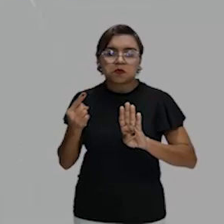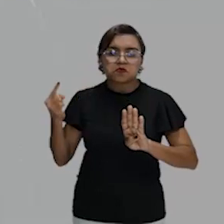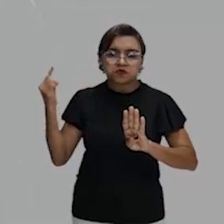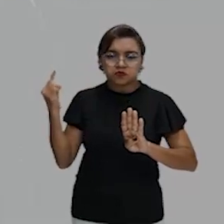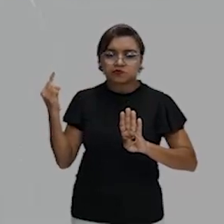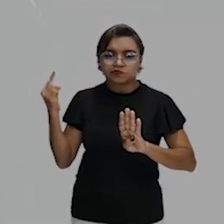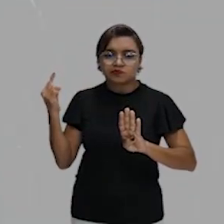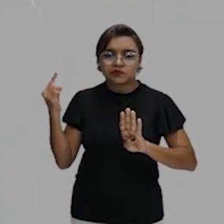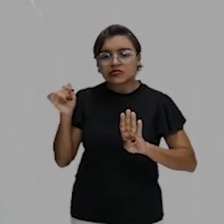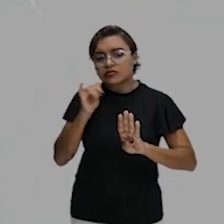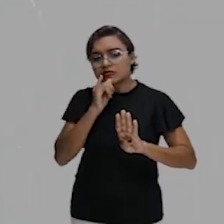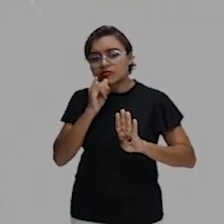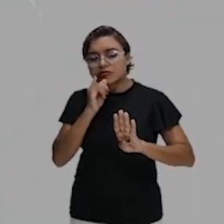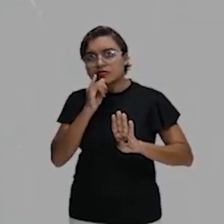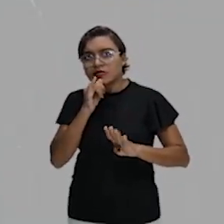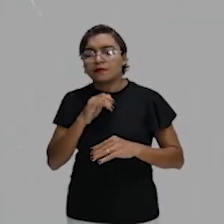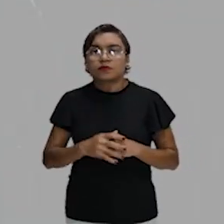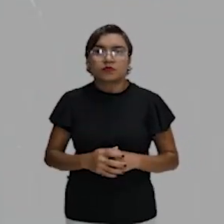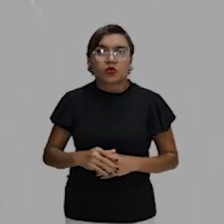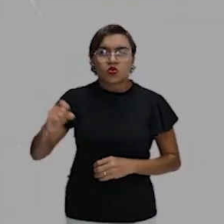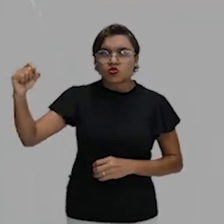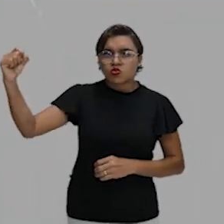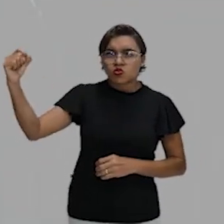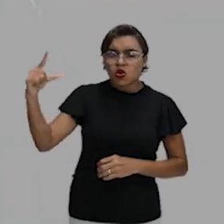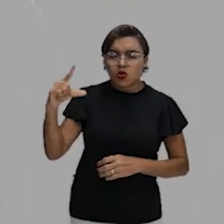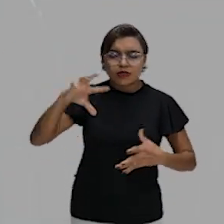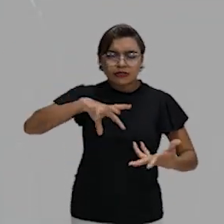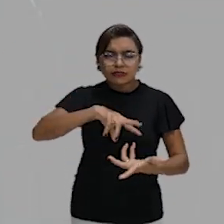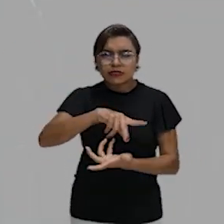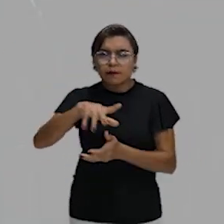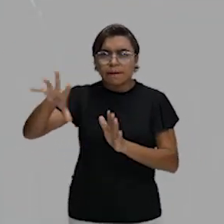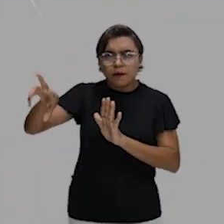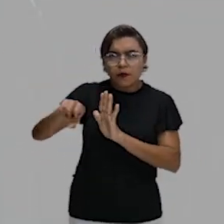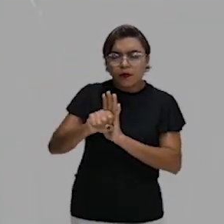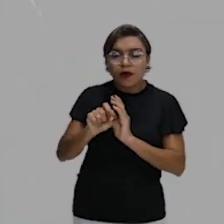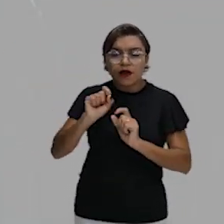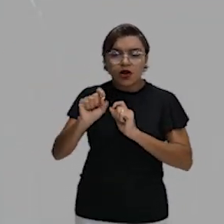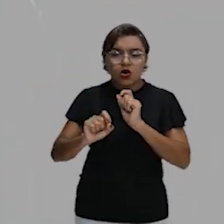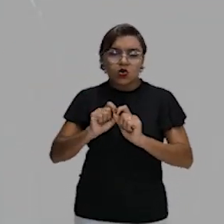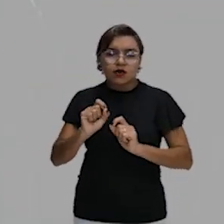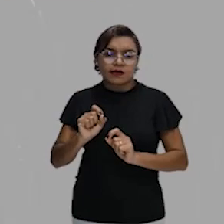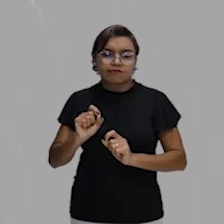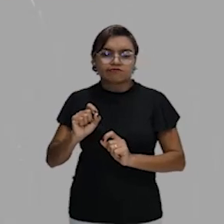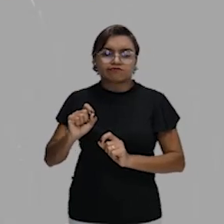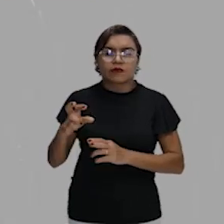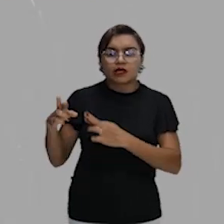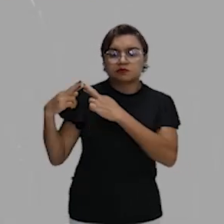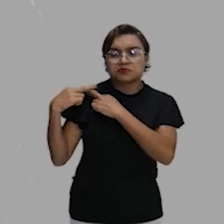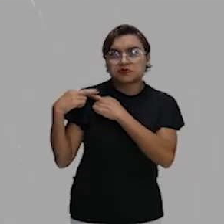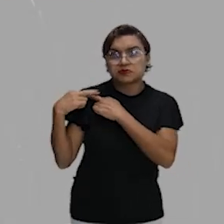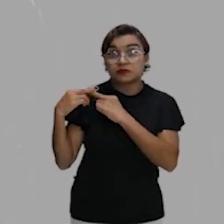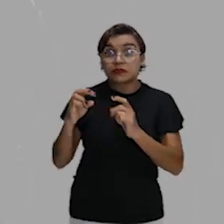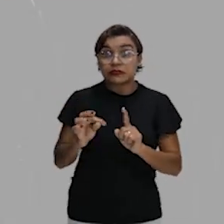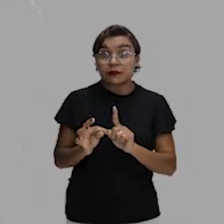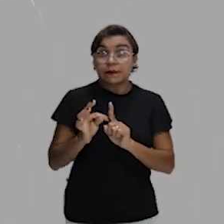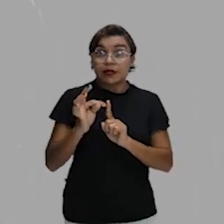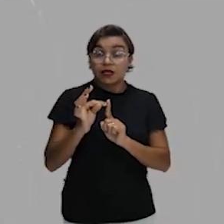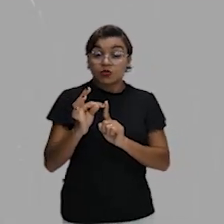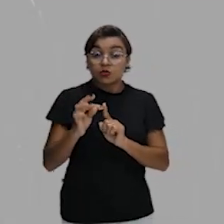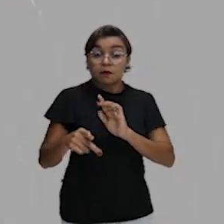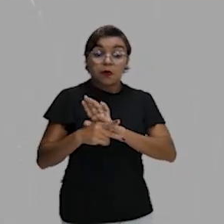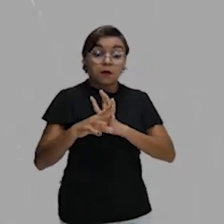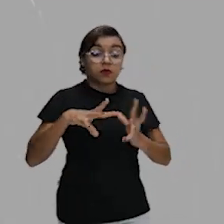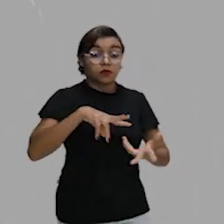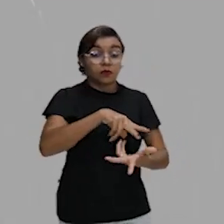estufa. O efeito estufa é um fenômeno natural, a gente já falou isso em outras aulas, responsável por manter a temperatura do planeta, e ele é